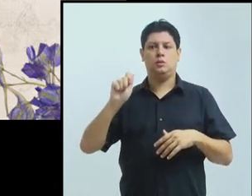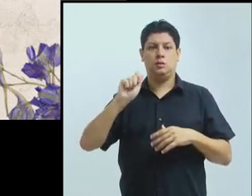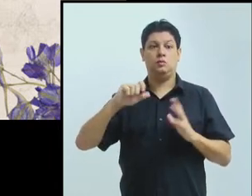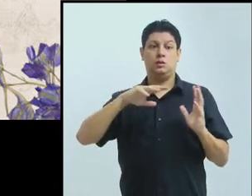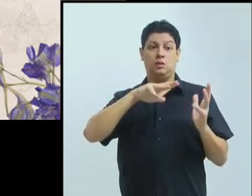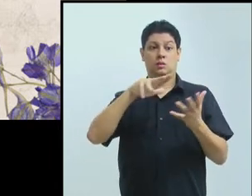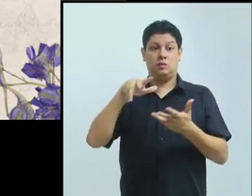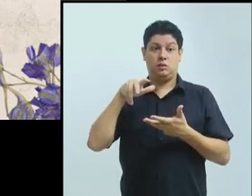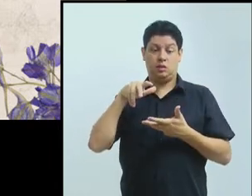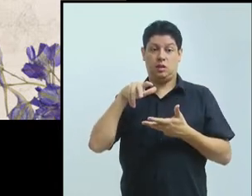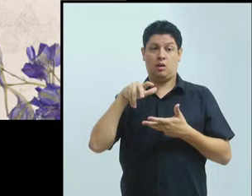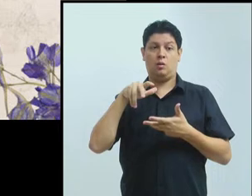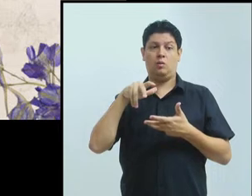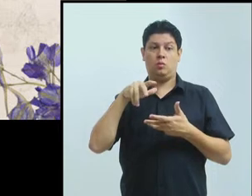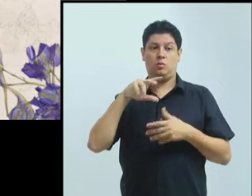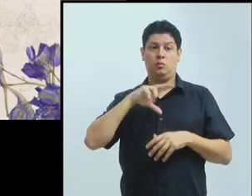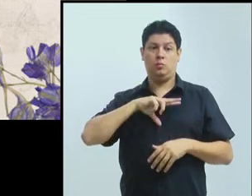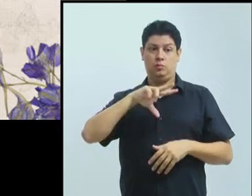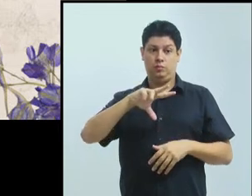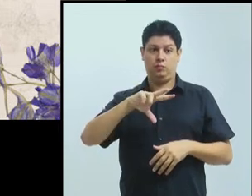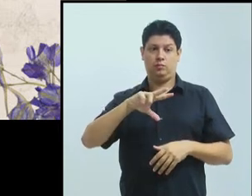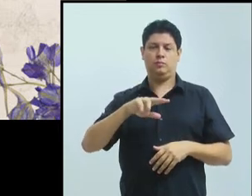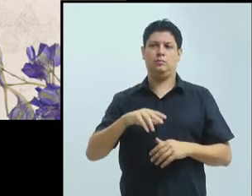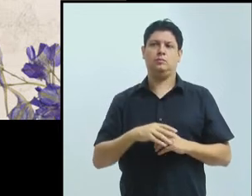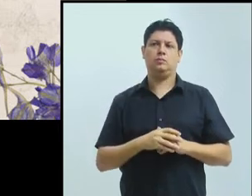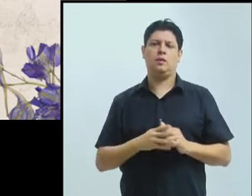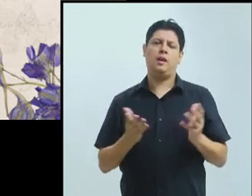em cima para se preparar para ir para o porto.